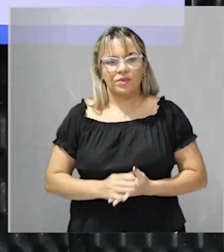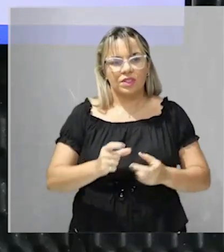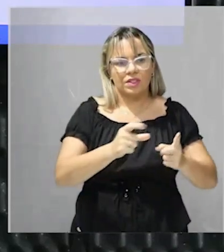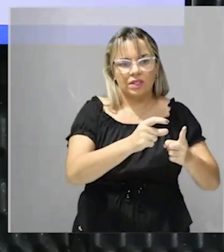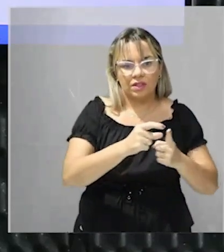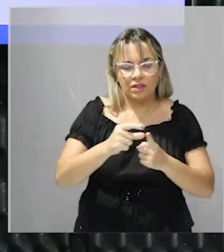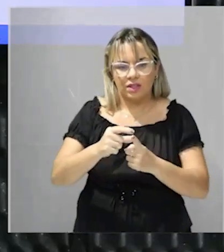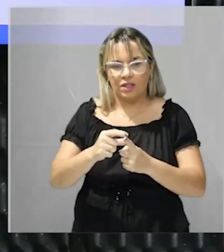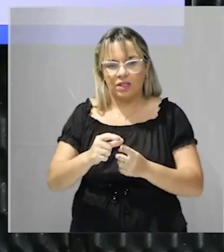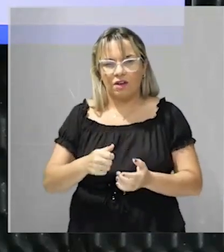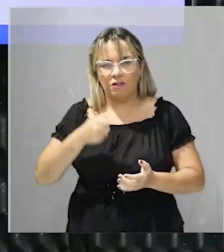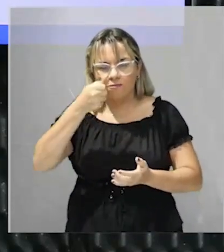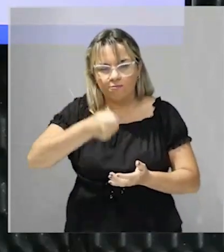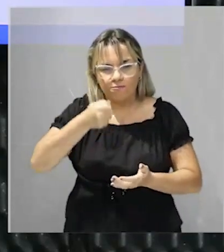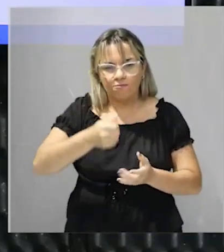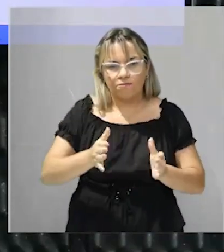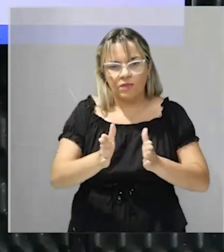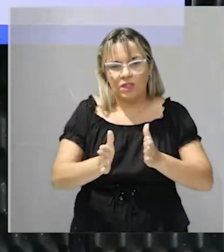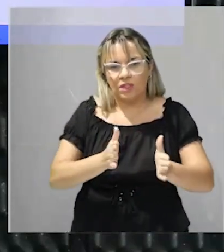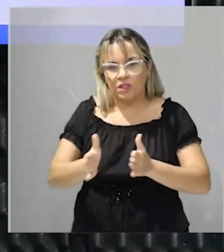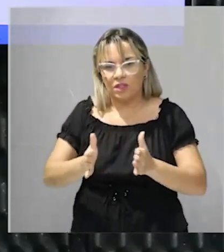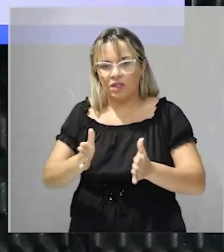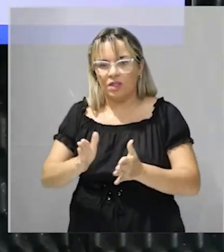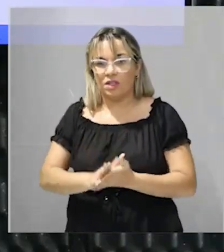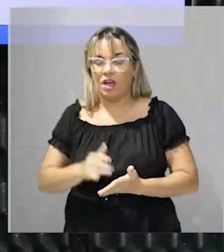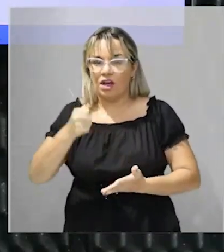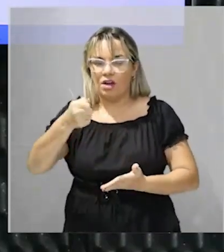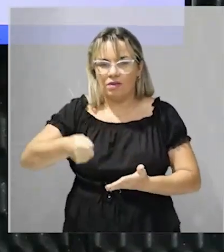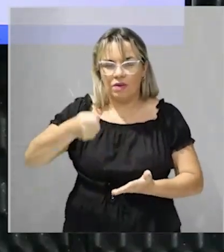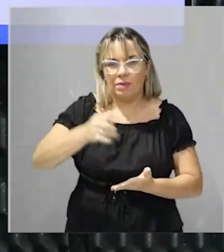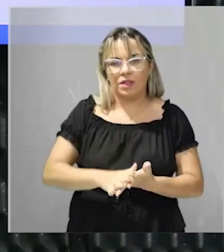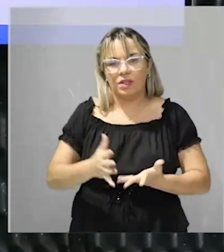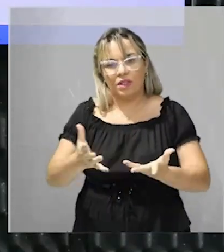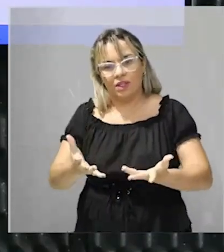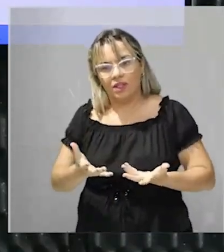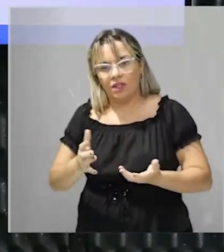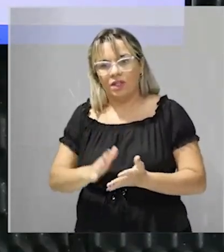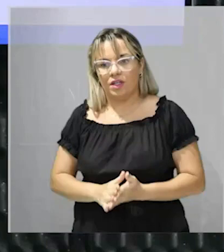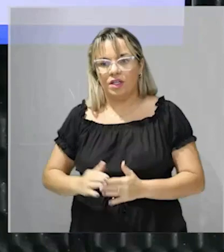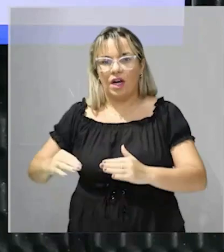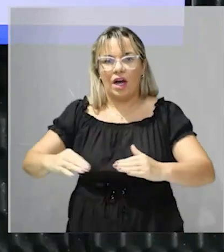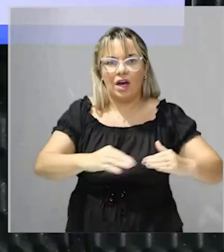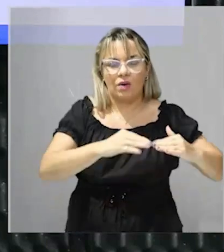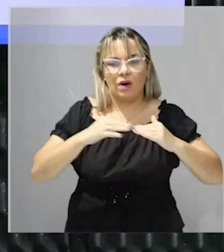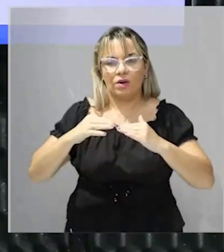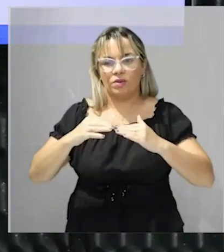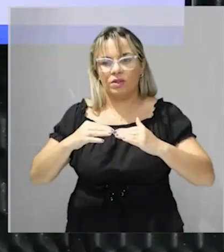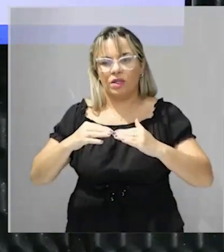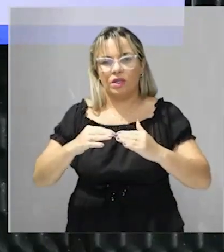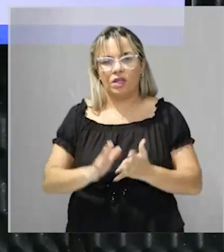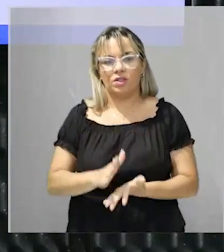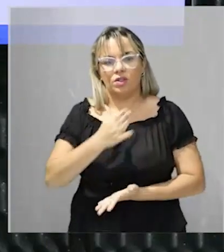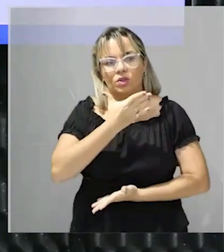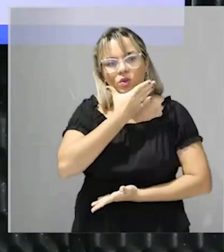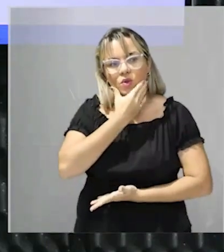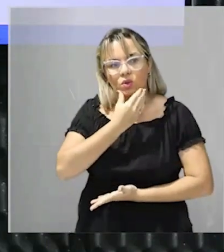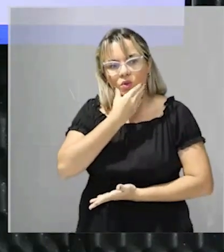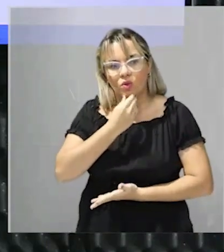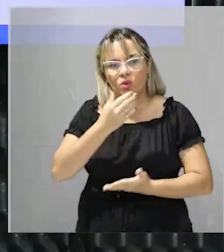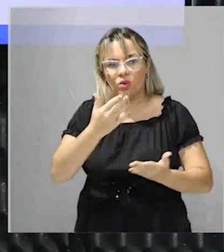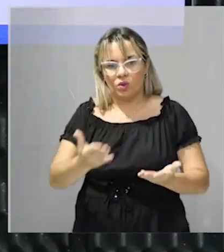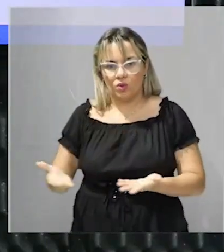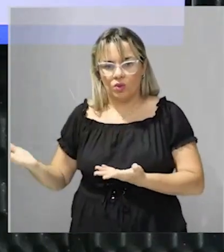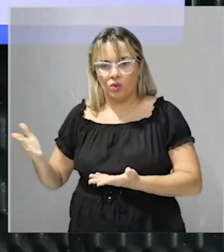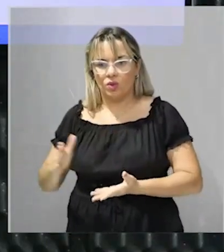inalienáveis o direito à vida à liberdade e à busca da felicidade e nós vamos perceber isso claramente